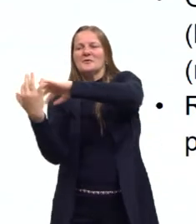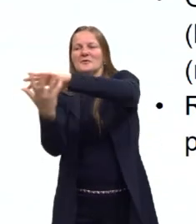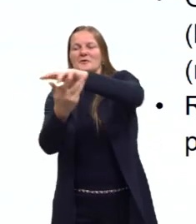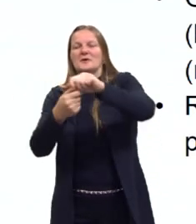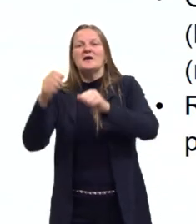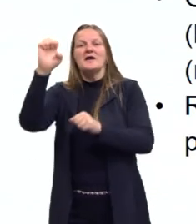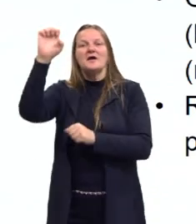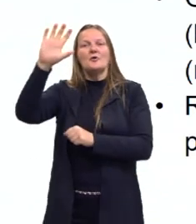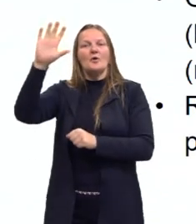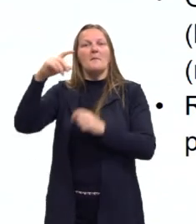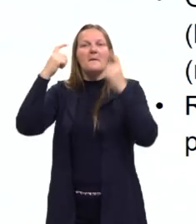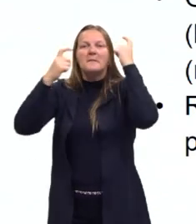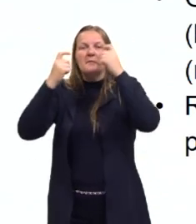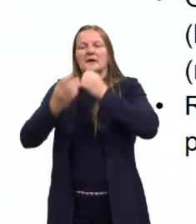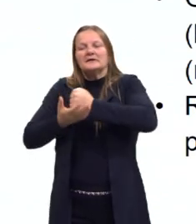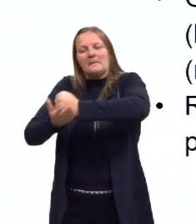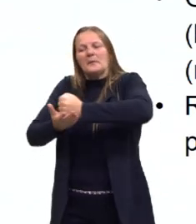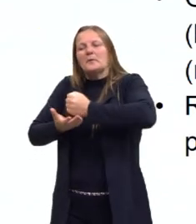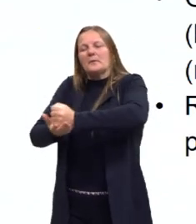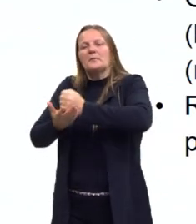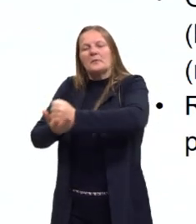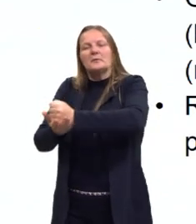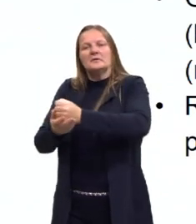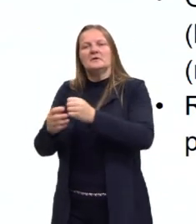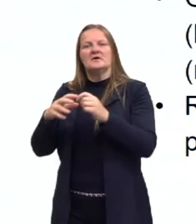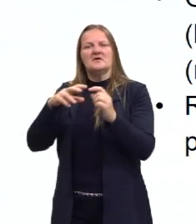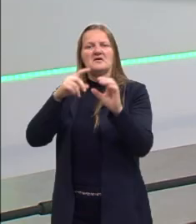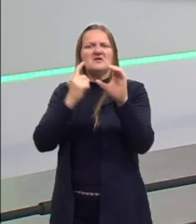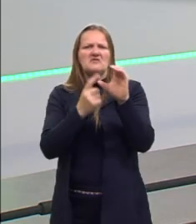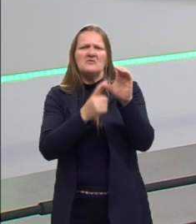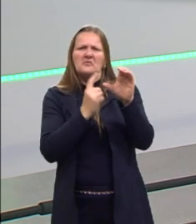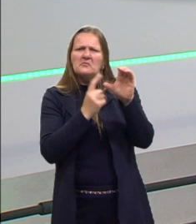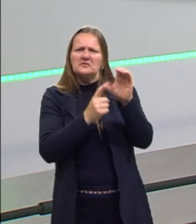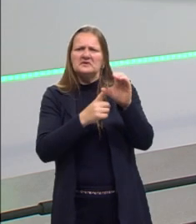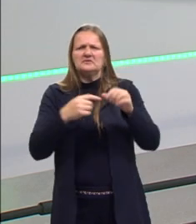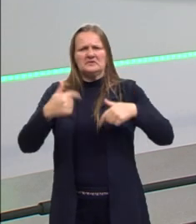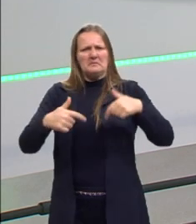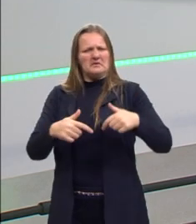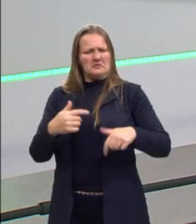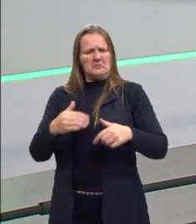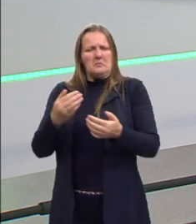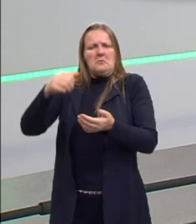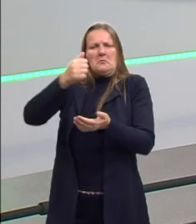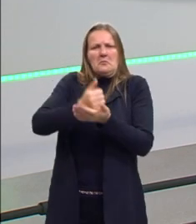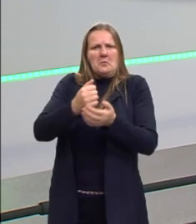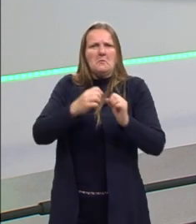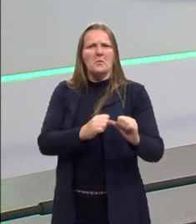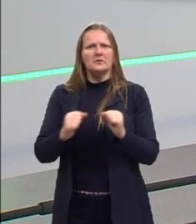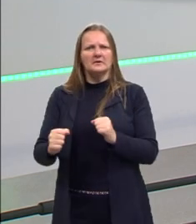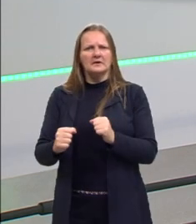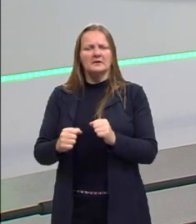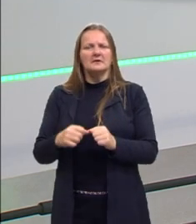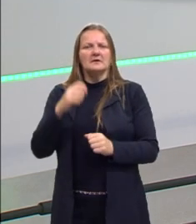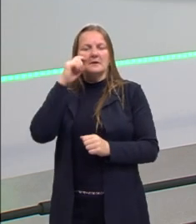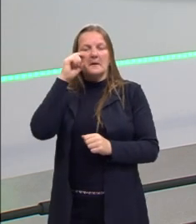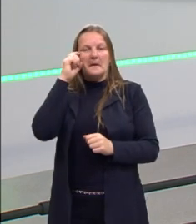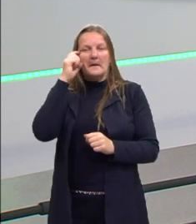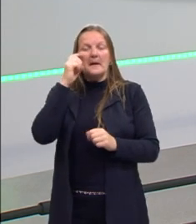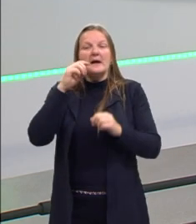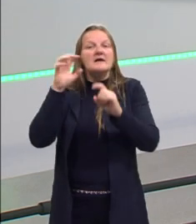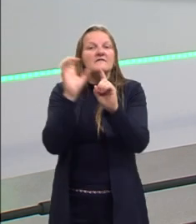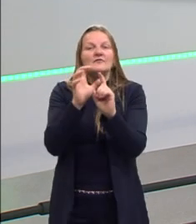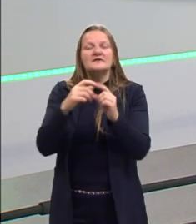europeus ficaram preocupados com o comunismo, com os trabalhadores tomando o poder. E para que isso não acontecesse e não